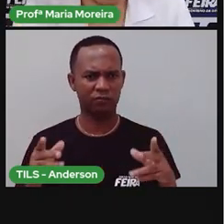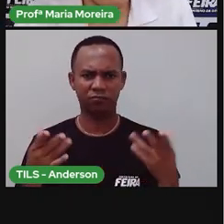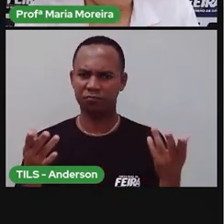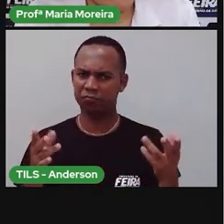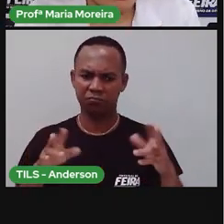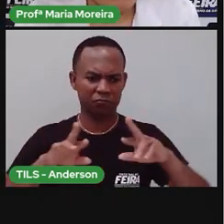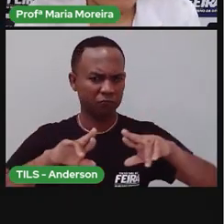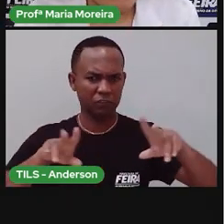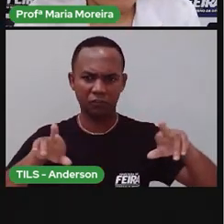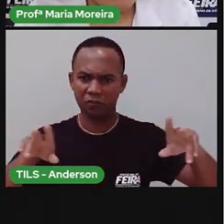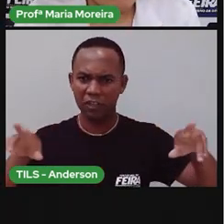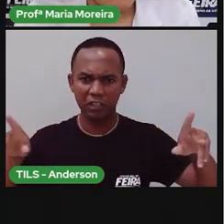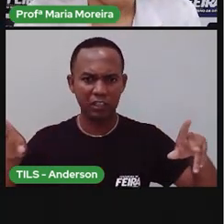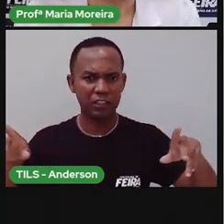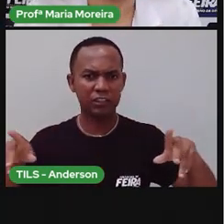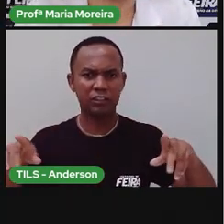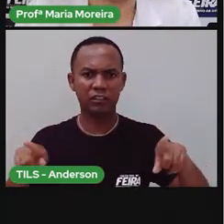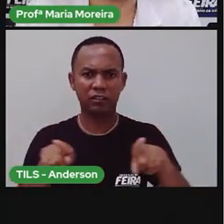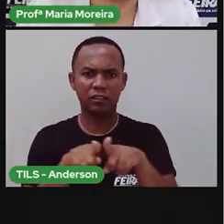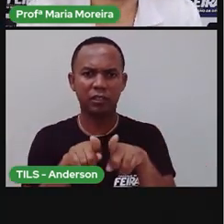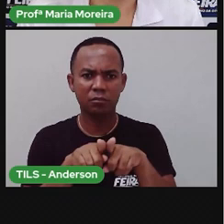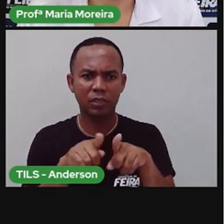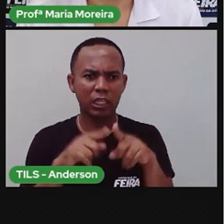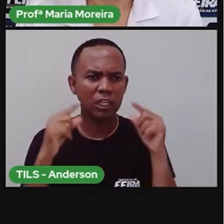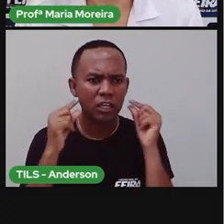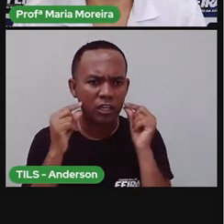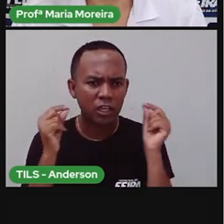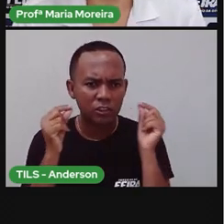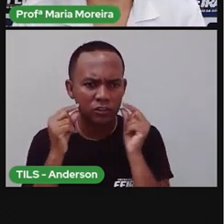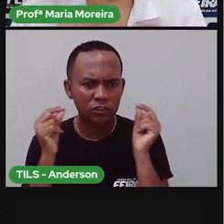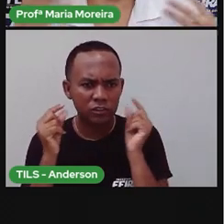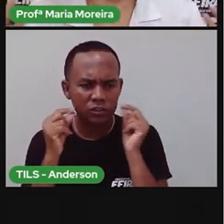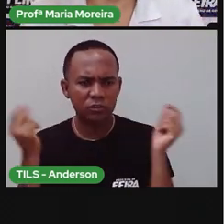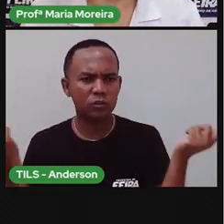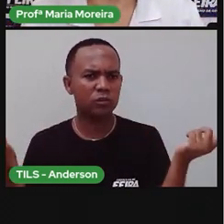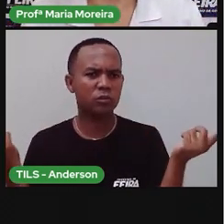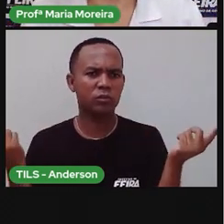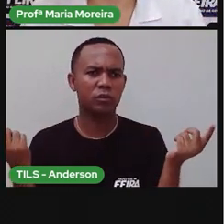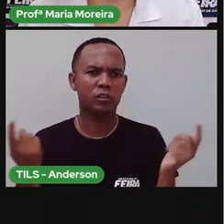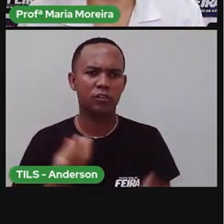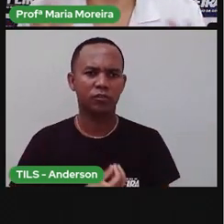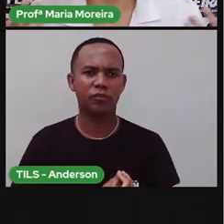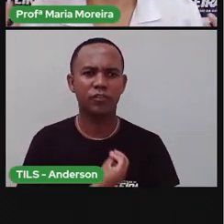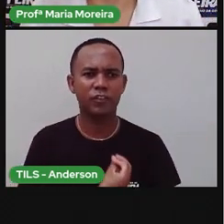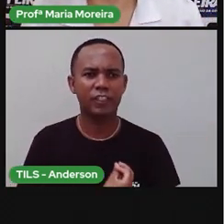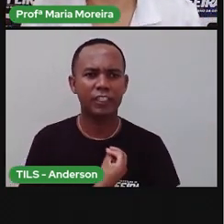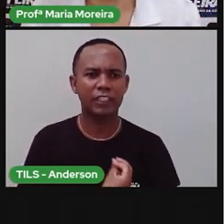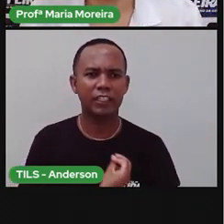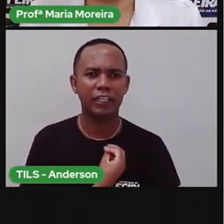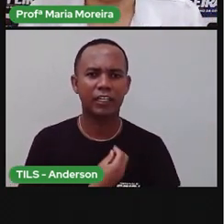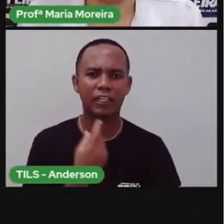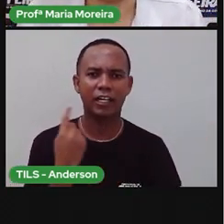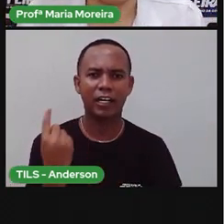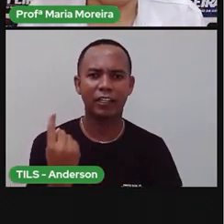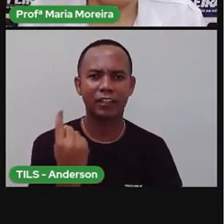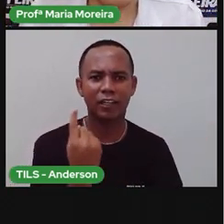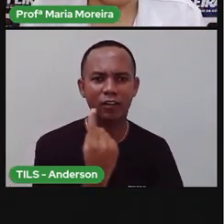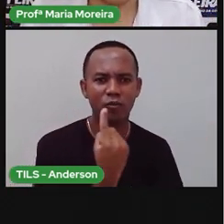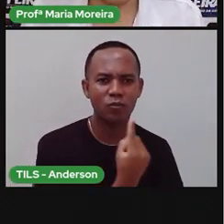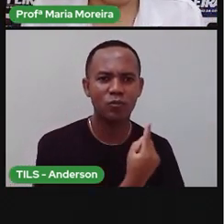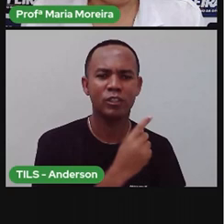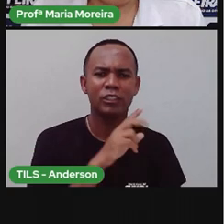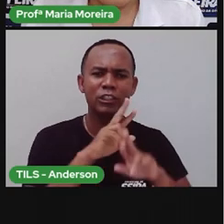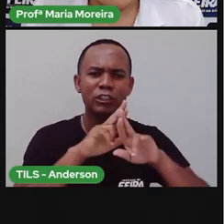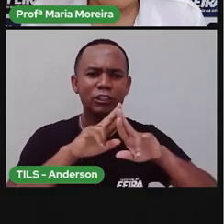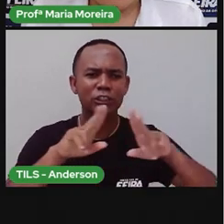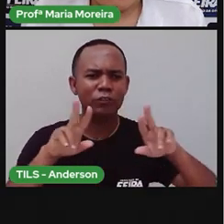que sou diferente de um gatinho. Então, são seres vivos, mas cada um com suas características.